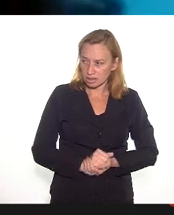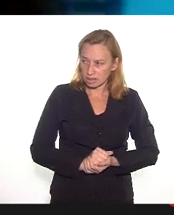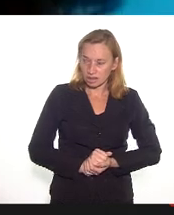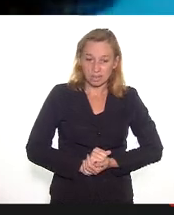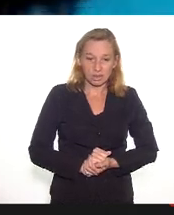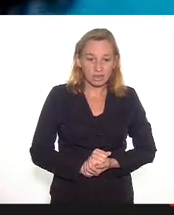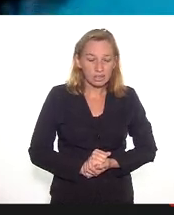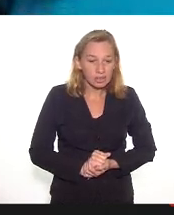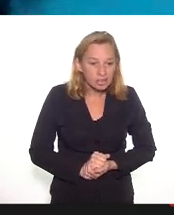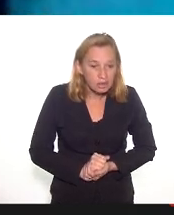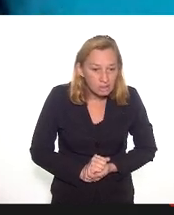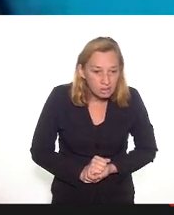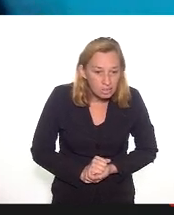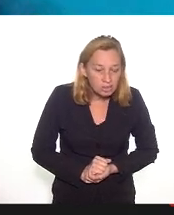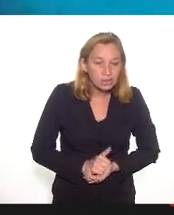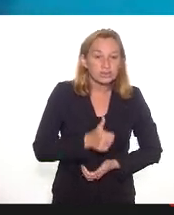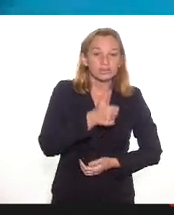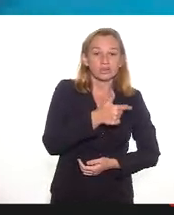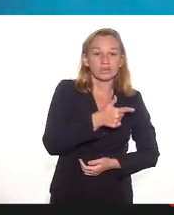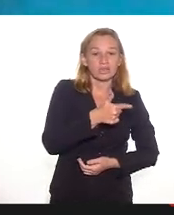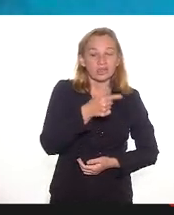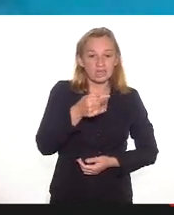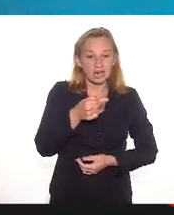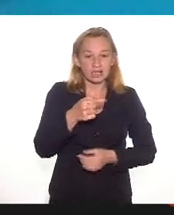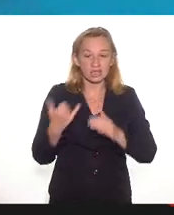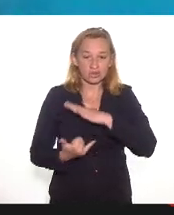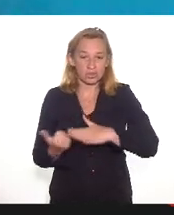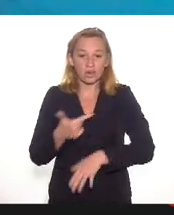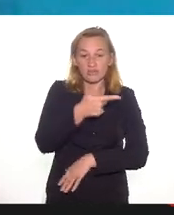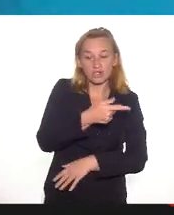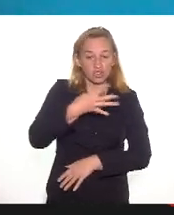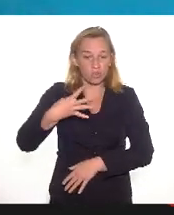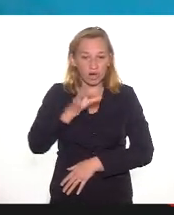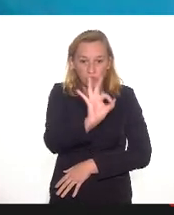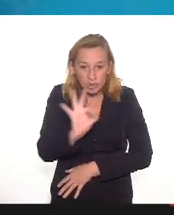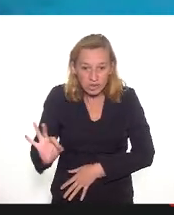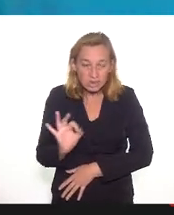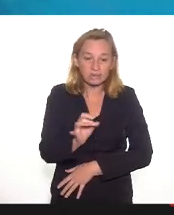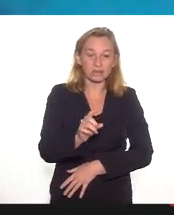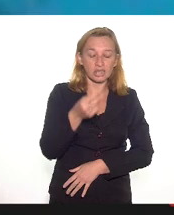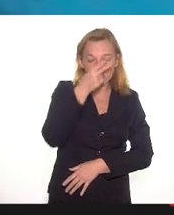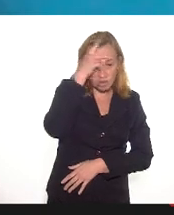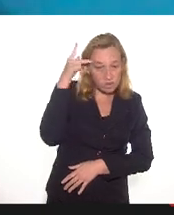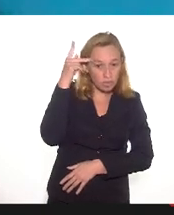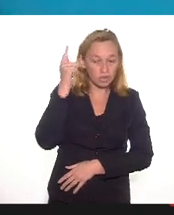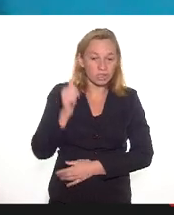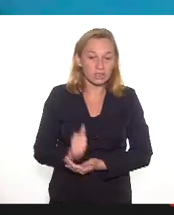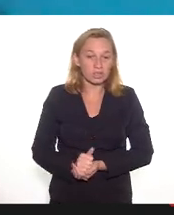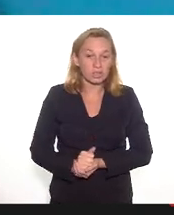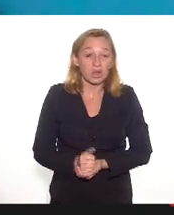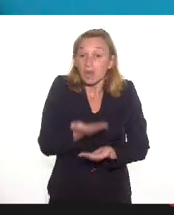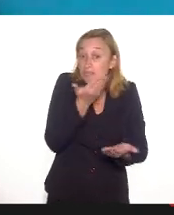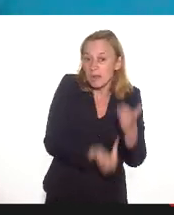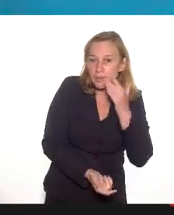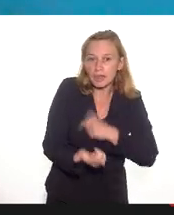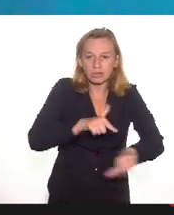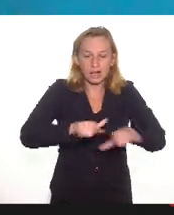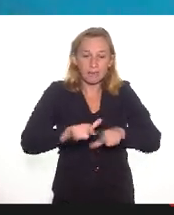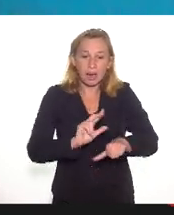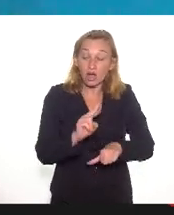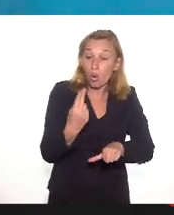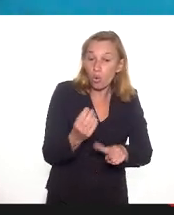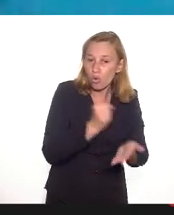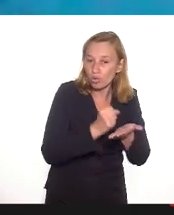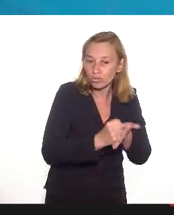vinculados a 147 instituições e 24% dessas pessoas ou perdeu o emprego ou teve seus